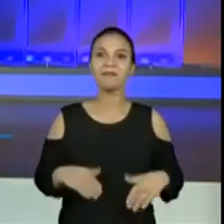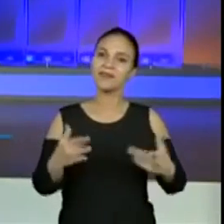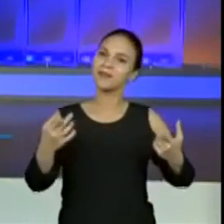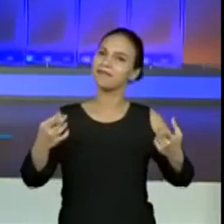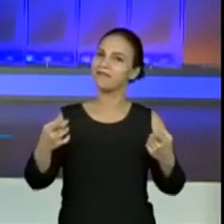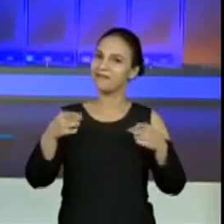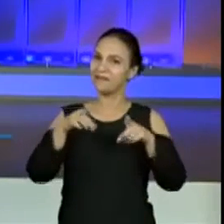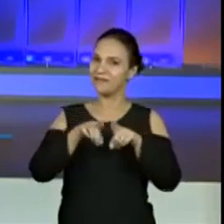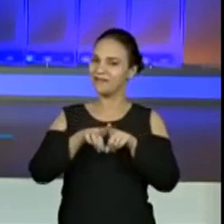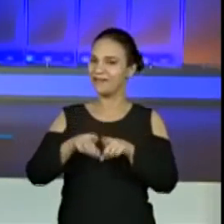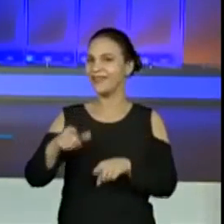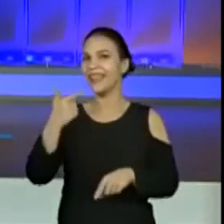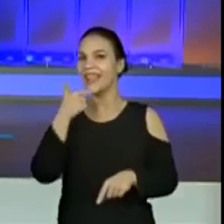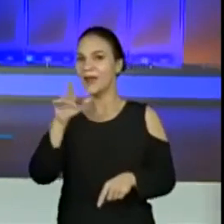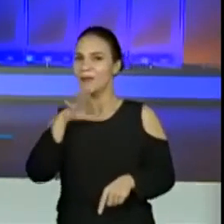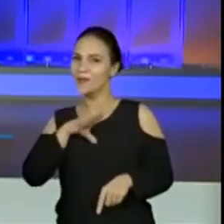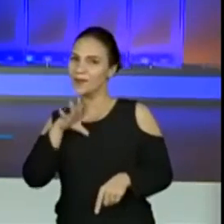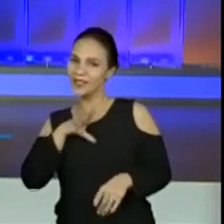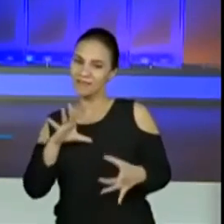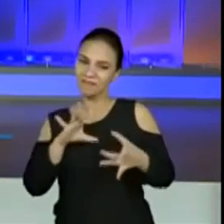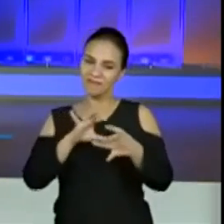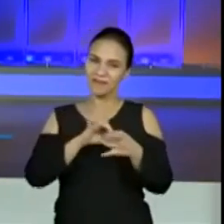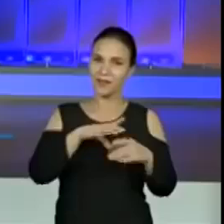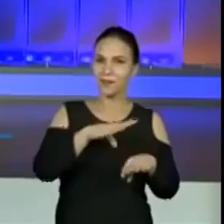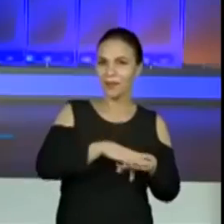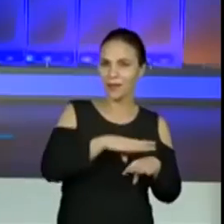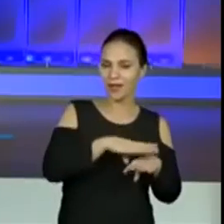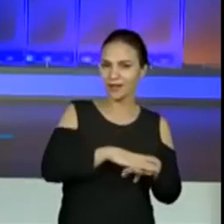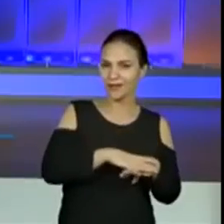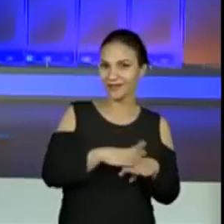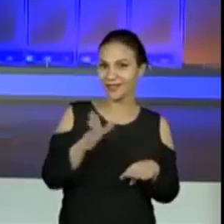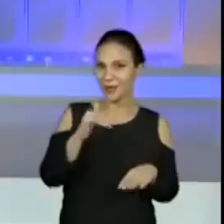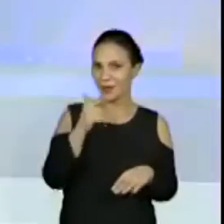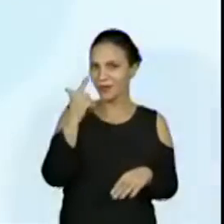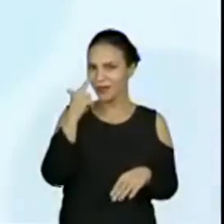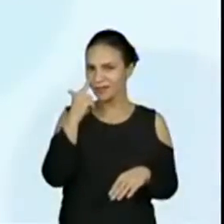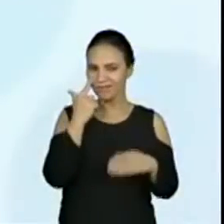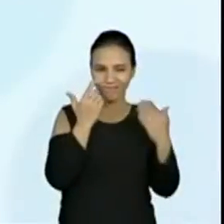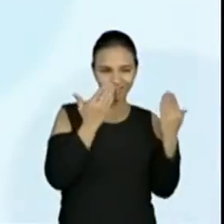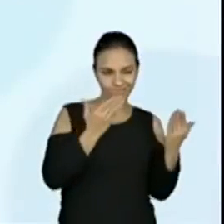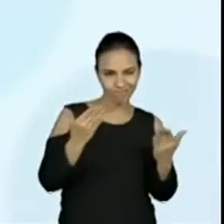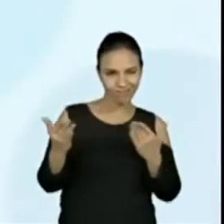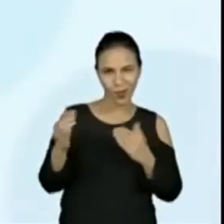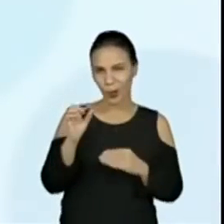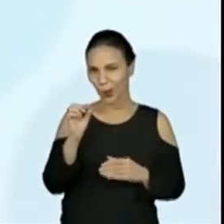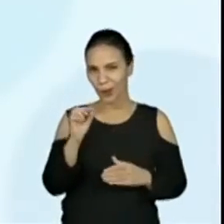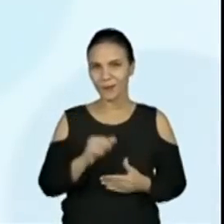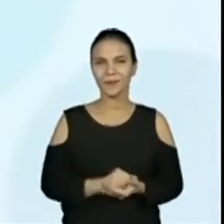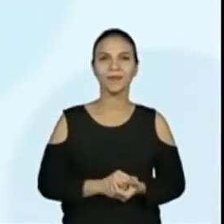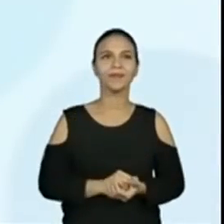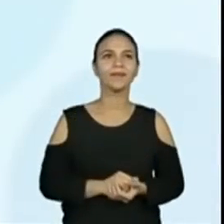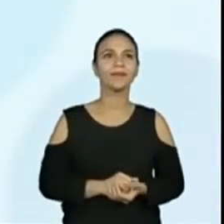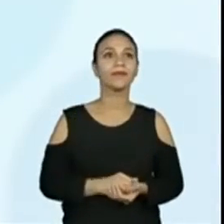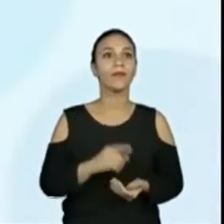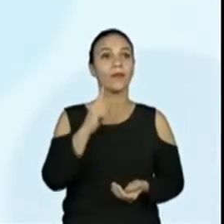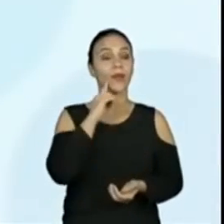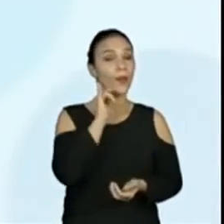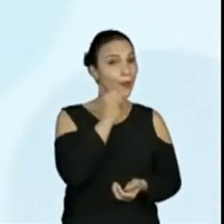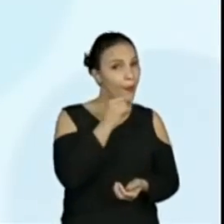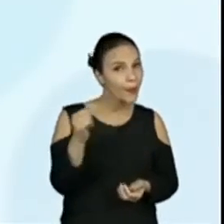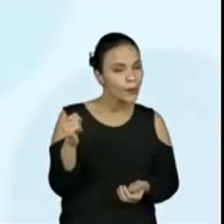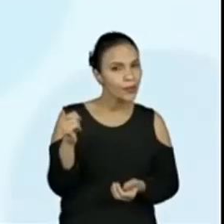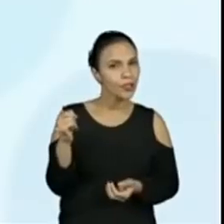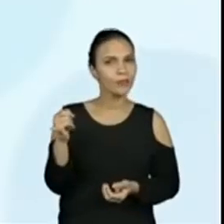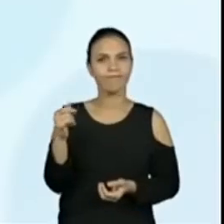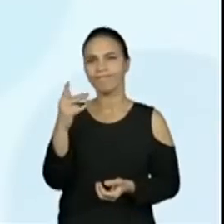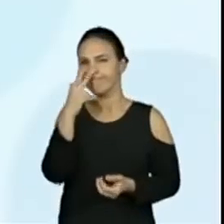parceria aqui, Língua portuguesa e matemática também. Vamos lá? Vamos ler o nosso mistério. Conto de mistério.